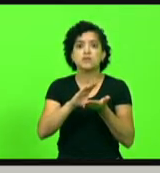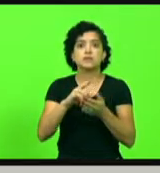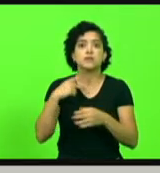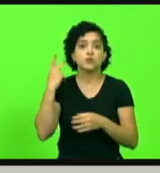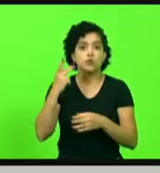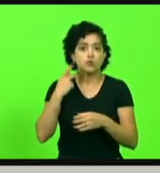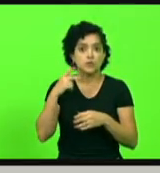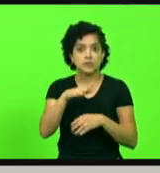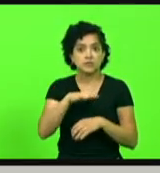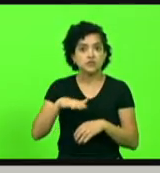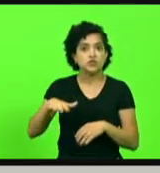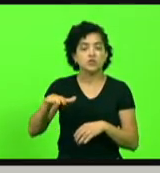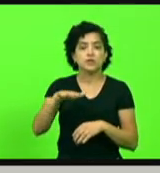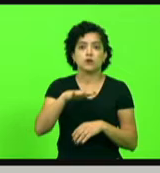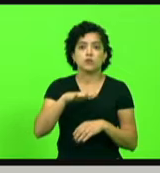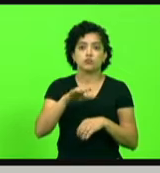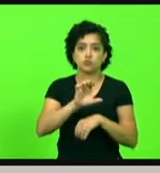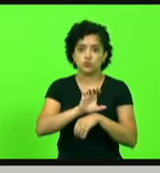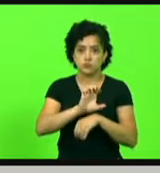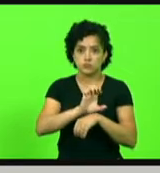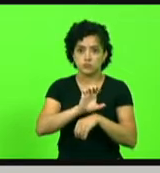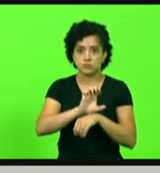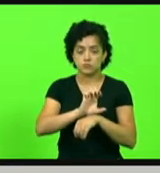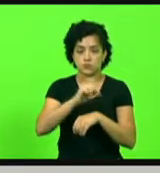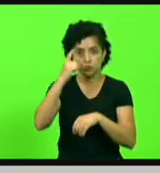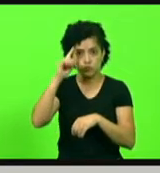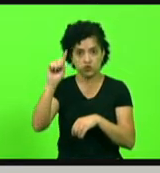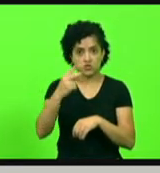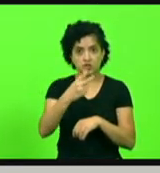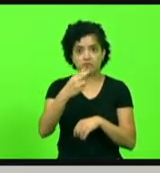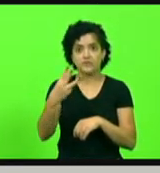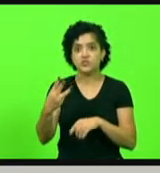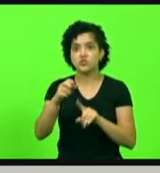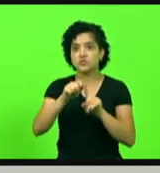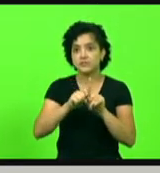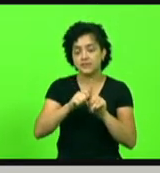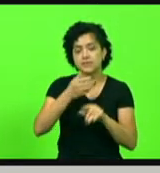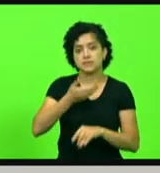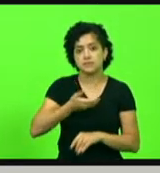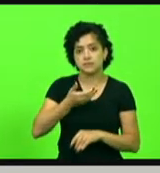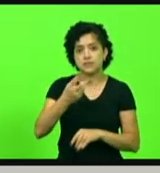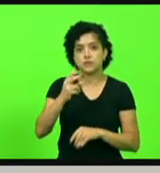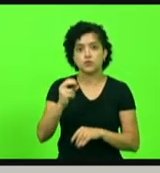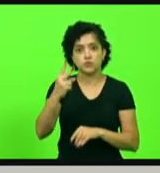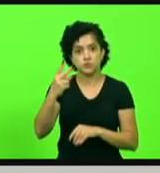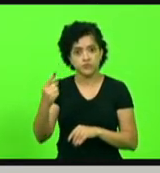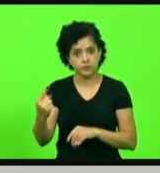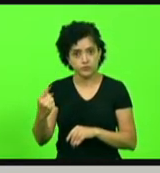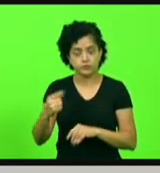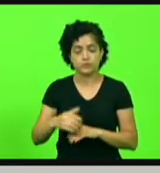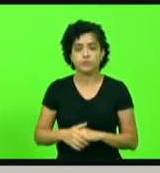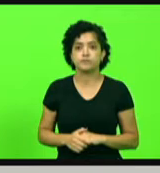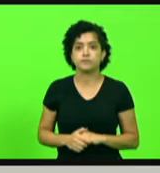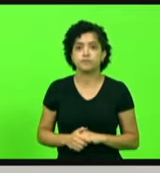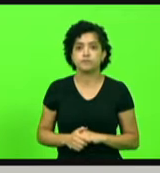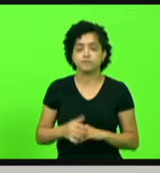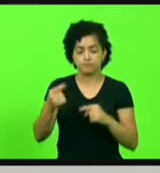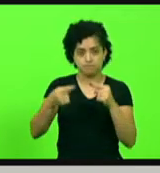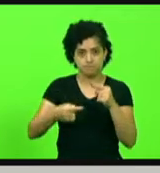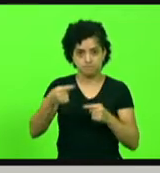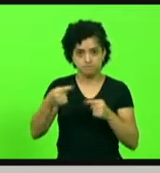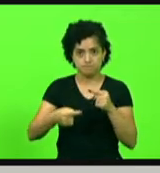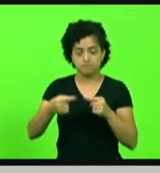do Estado. Ocorrida no dia 23 de dezembro de 2021. Em discussão.